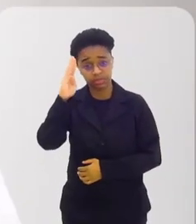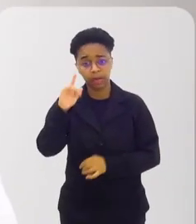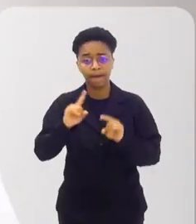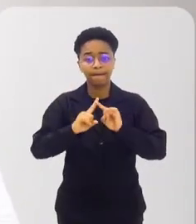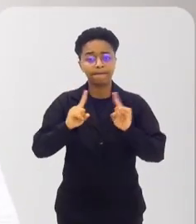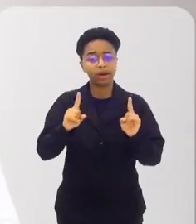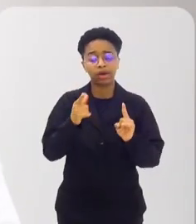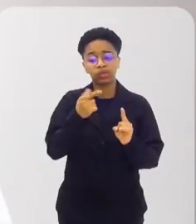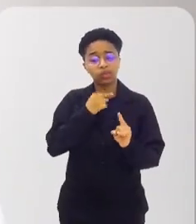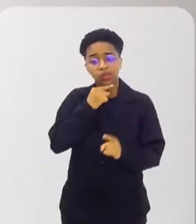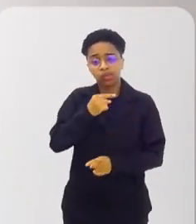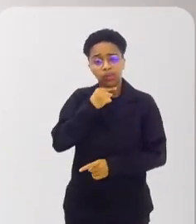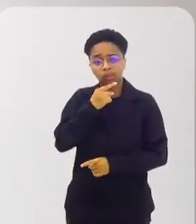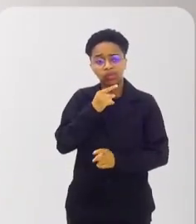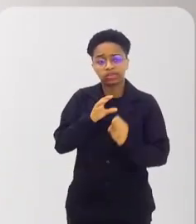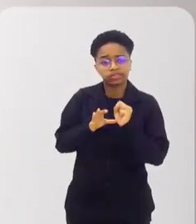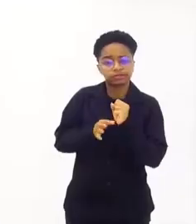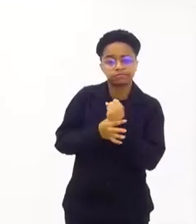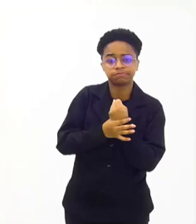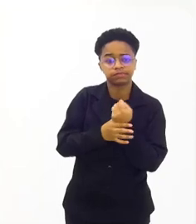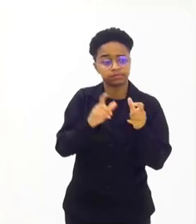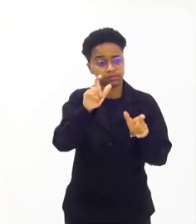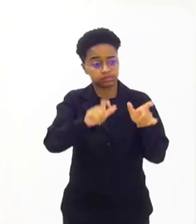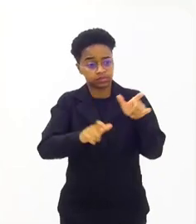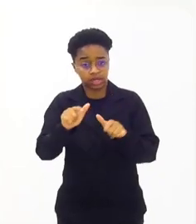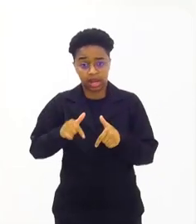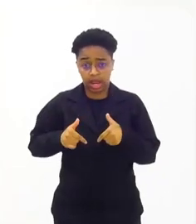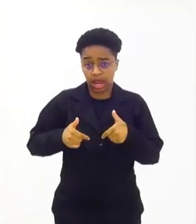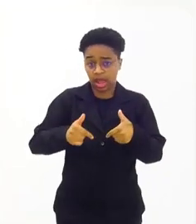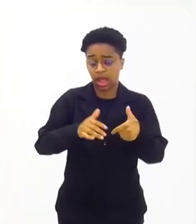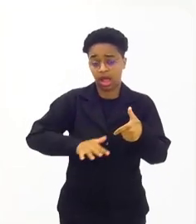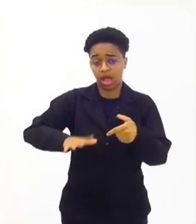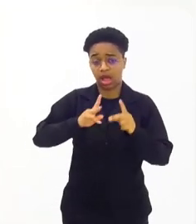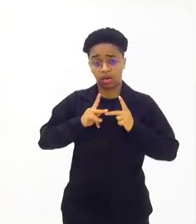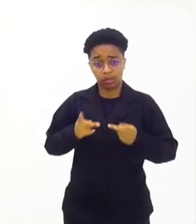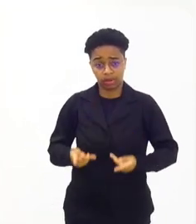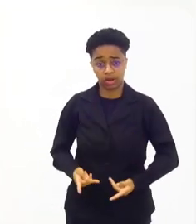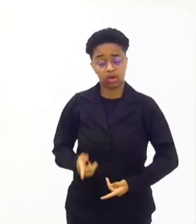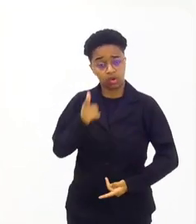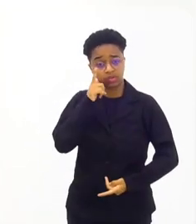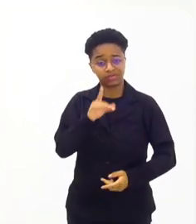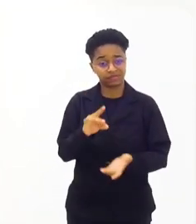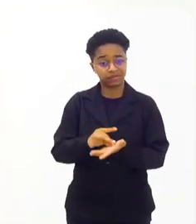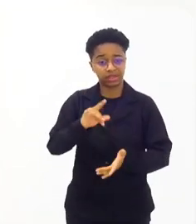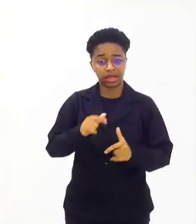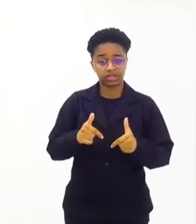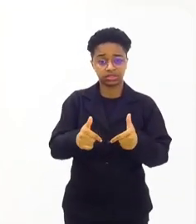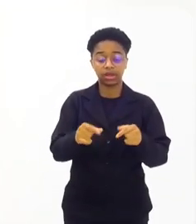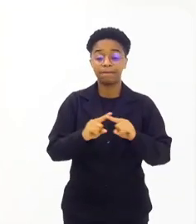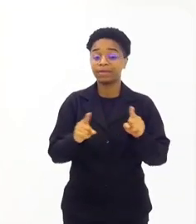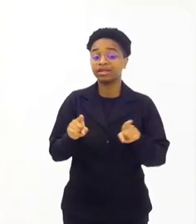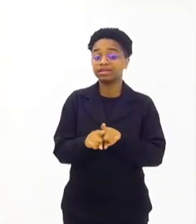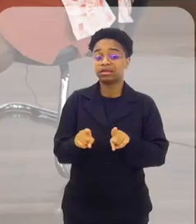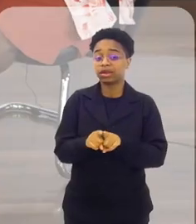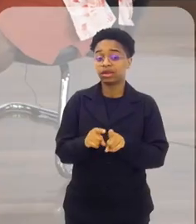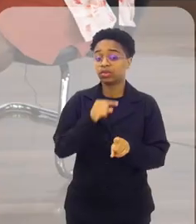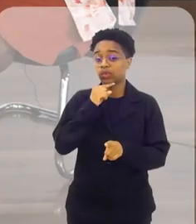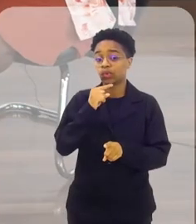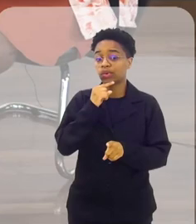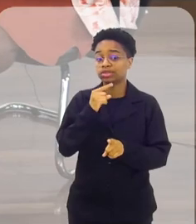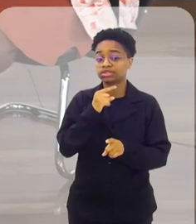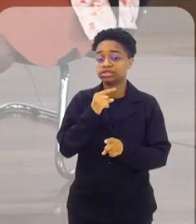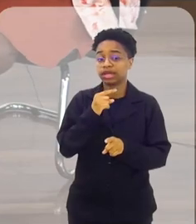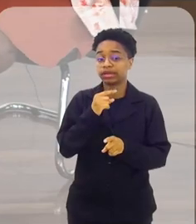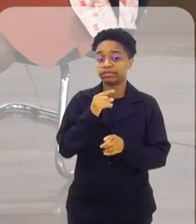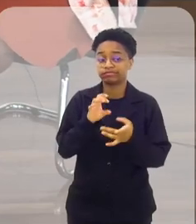ela não garante que esse militante humanitário tenha condições de atuar, mas também não garante que um